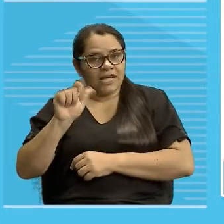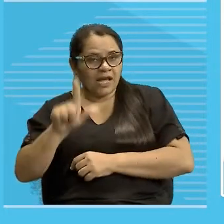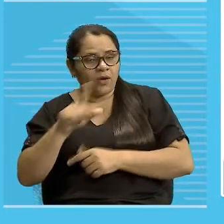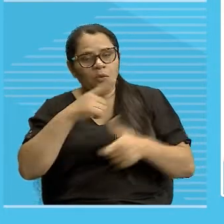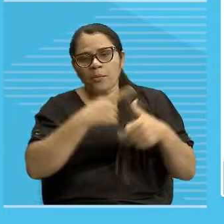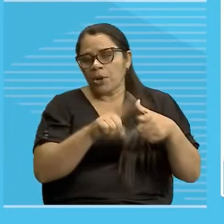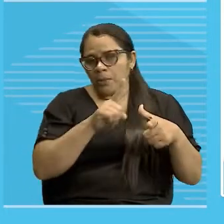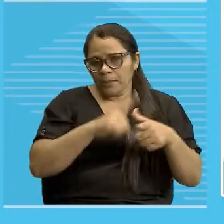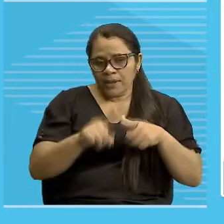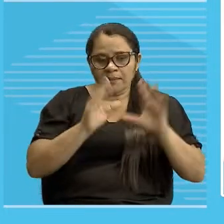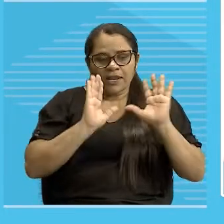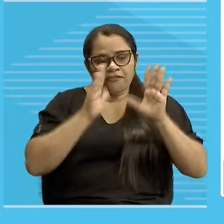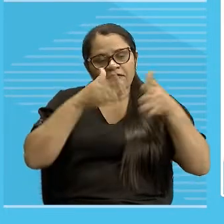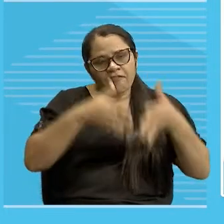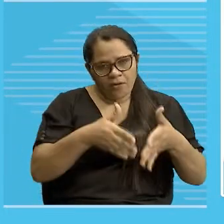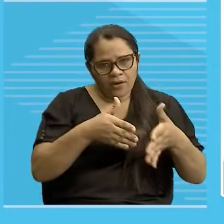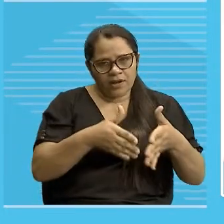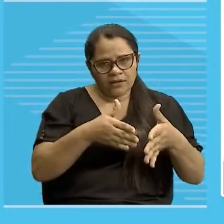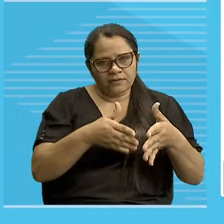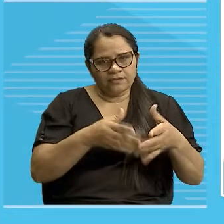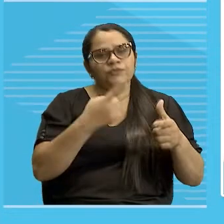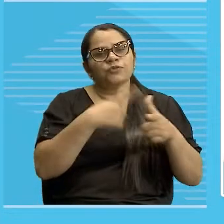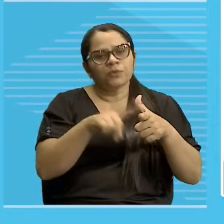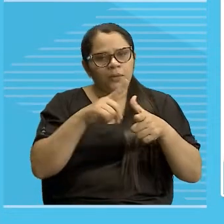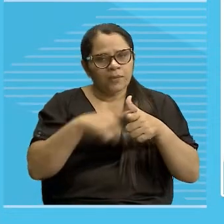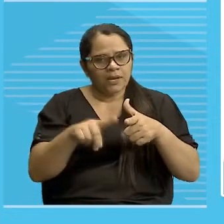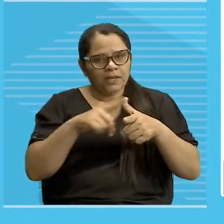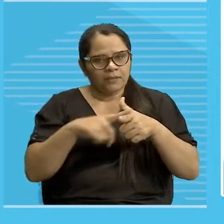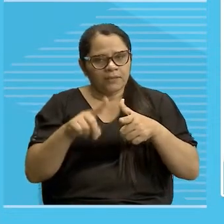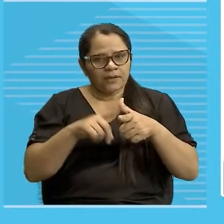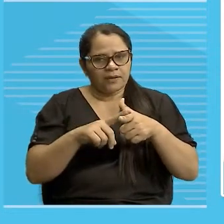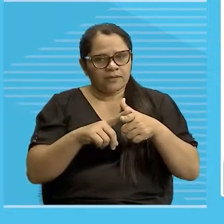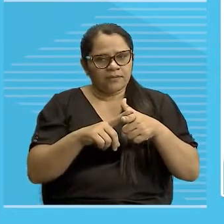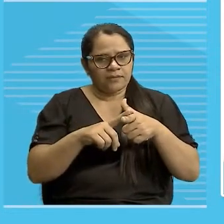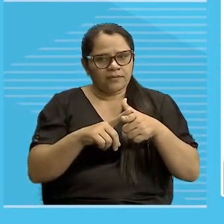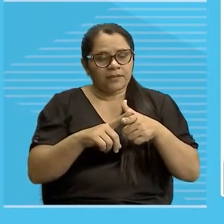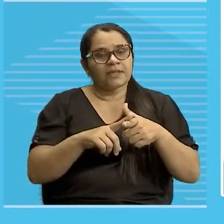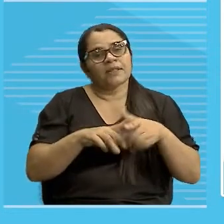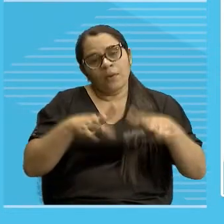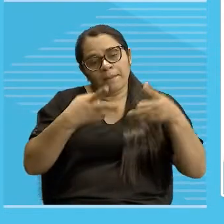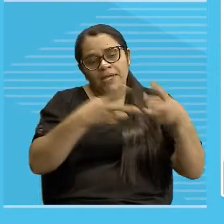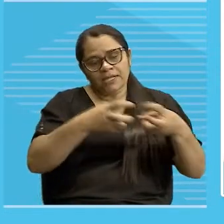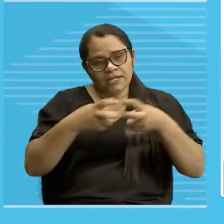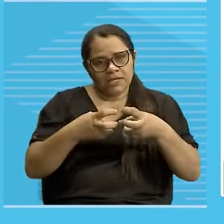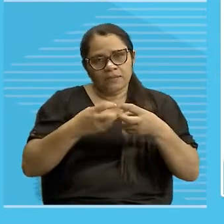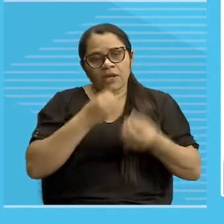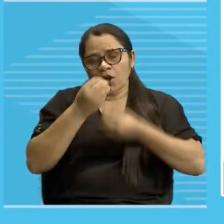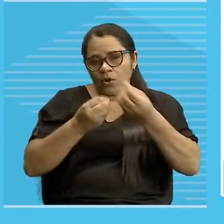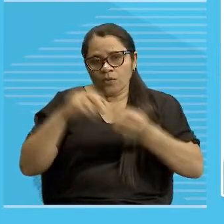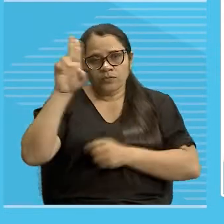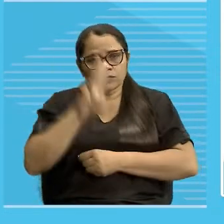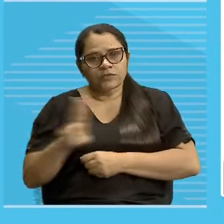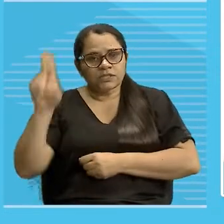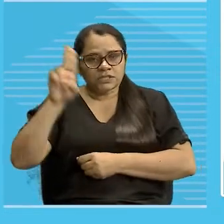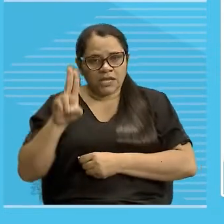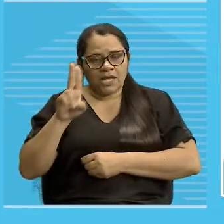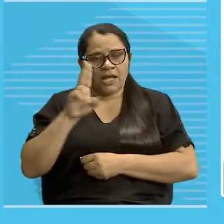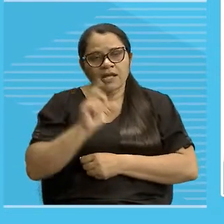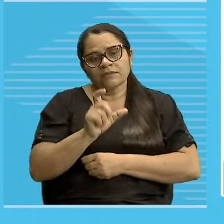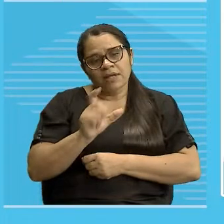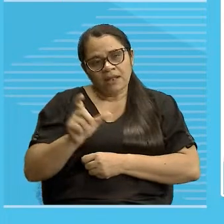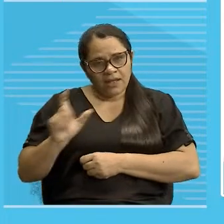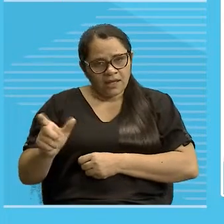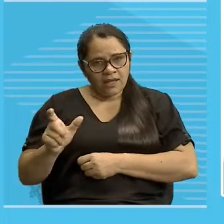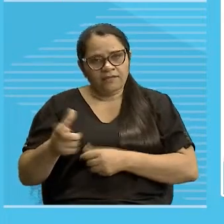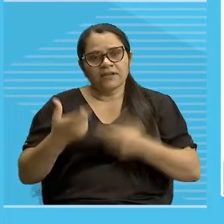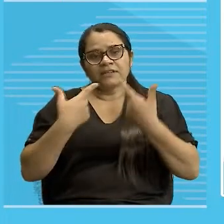beleza? Top, né? Tá vendo como a gente pode utilizar? Usar a curso da língua. Vou apagar aqui.